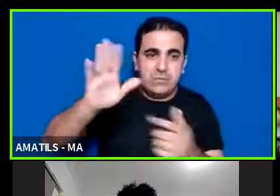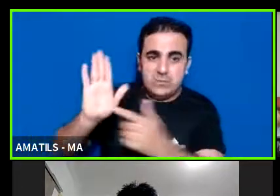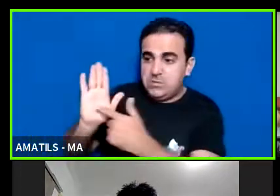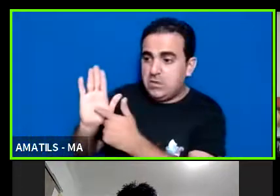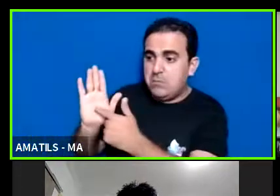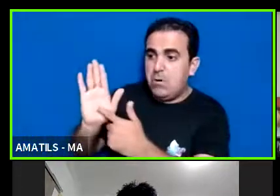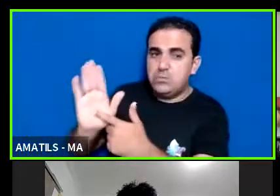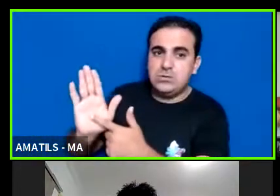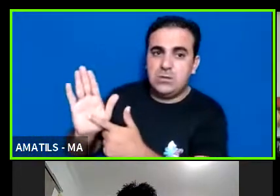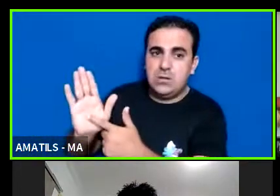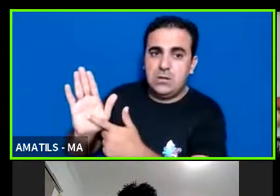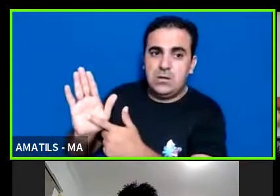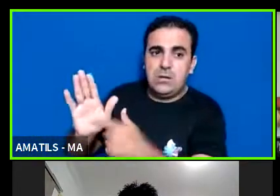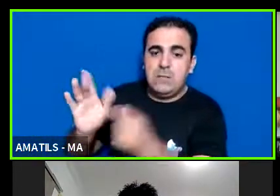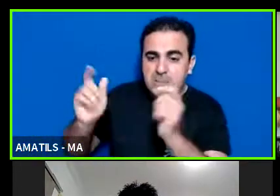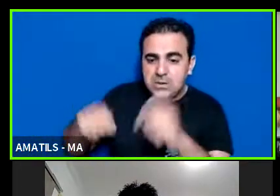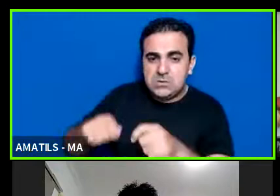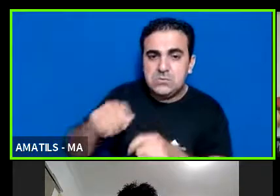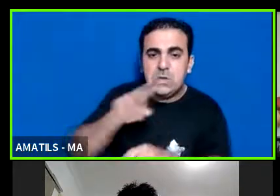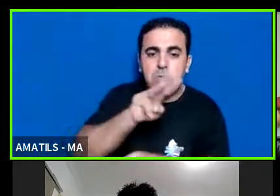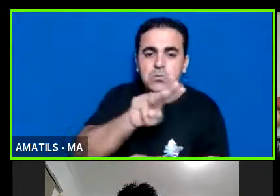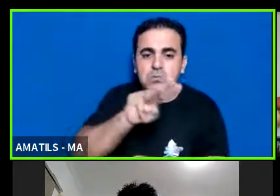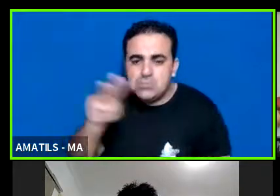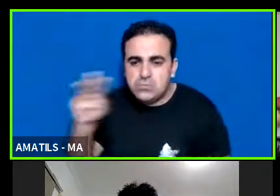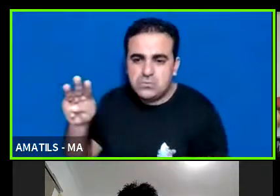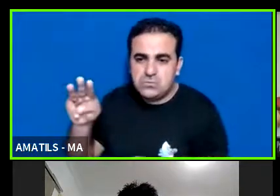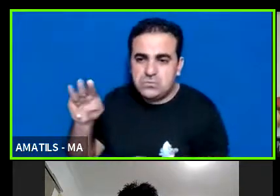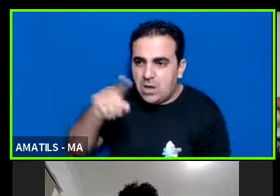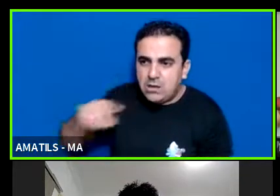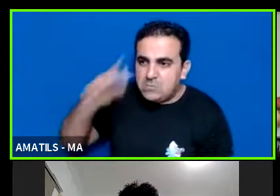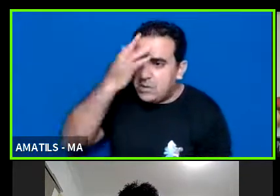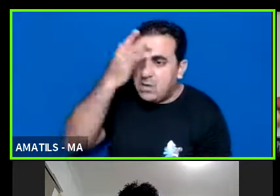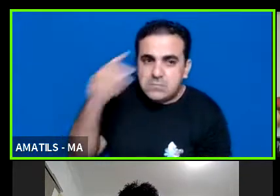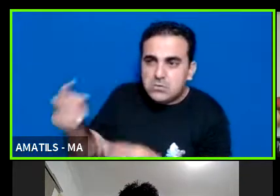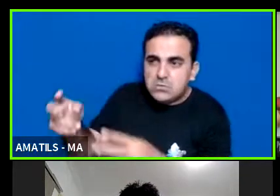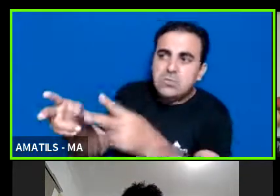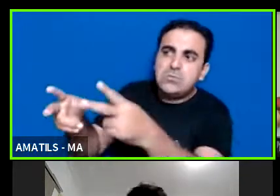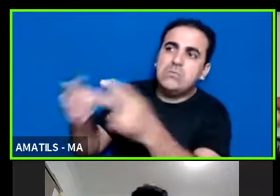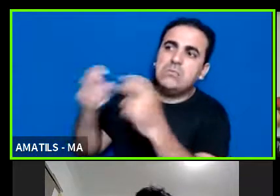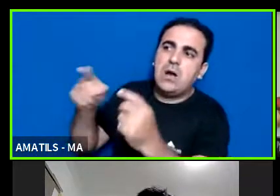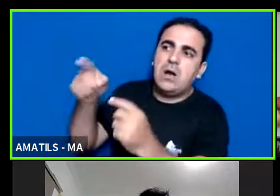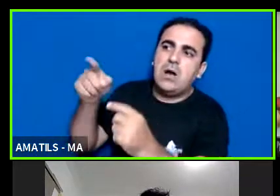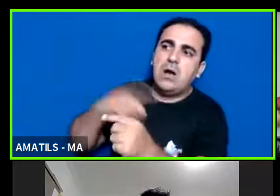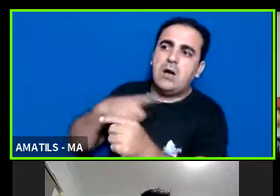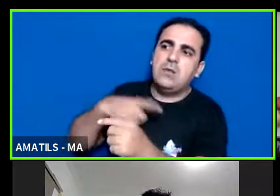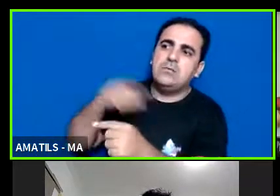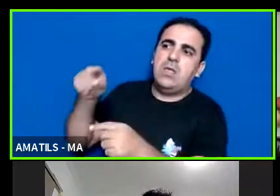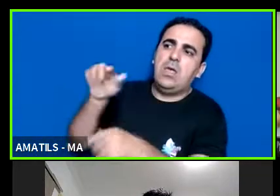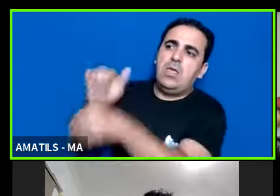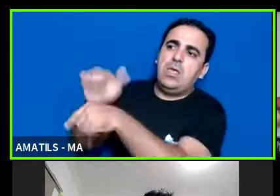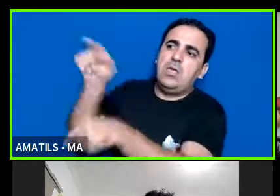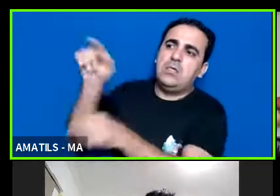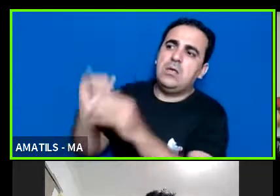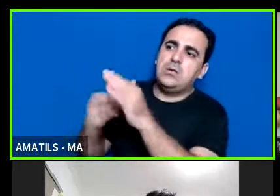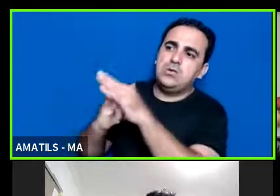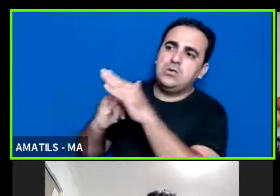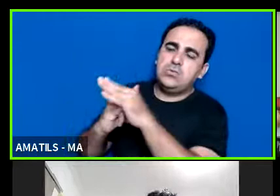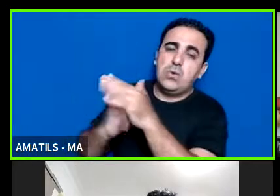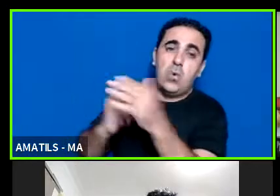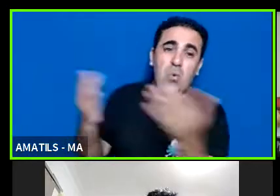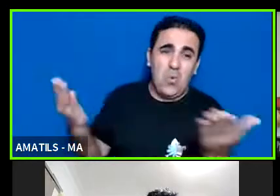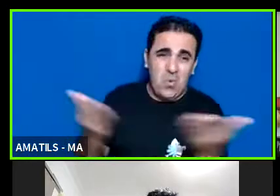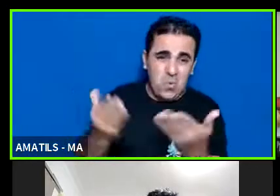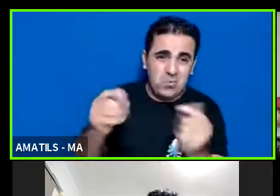para que todos qualquer cidadão possa consultar o que é exigido hoje como ponto número